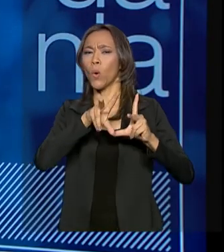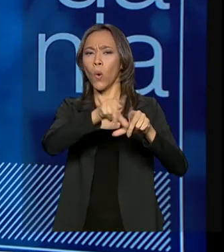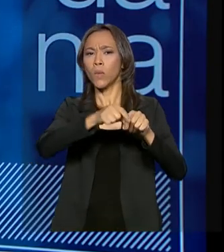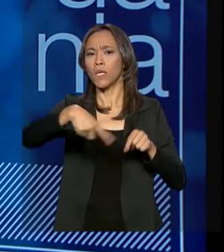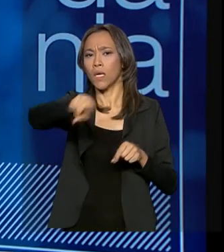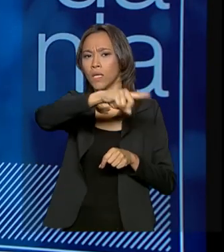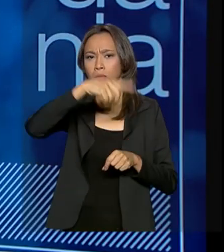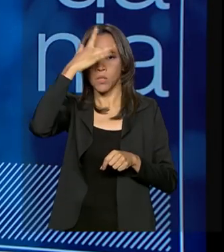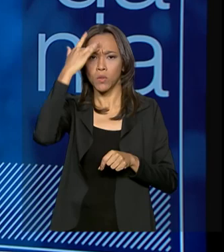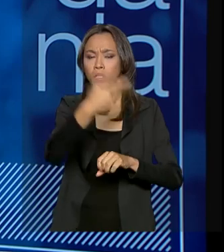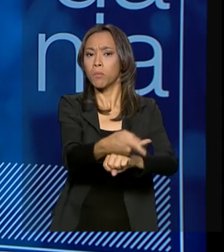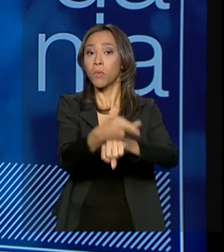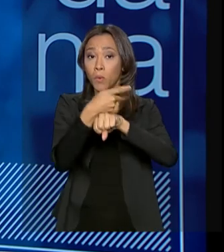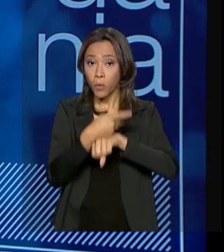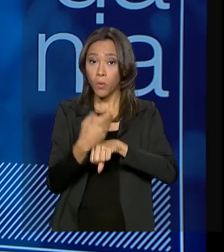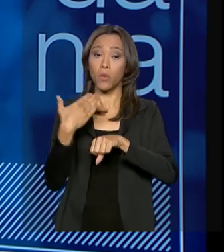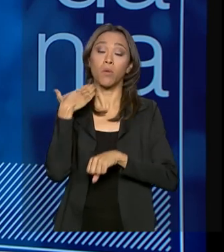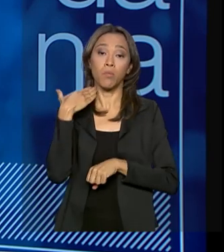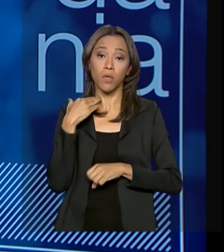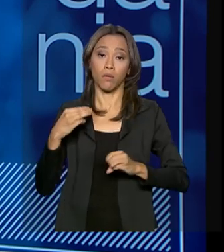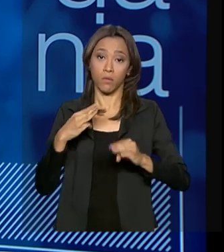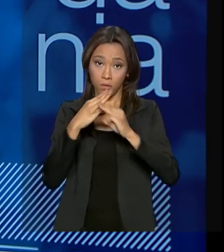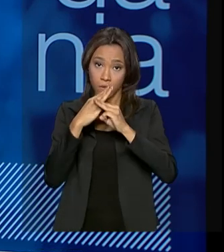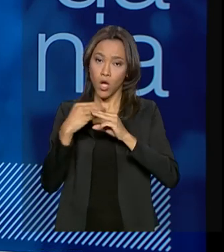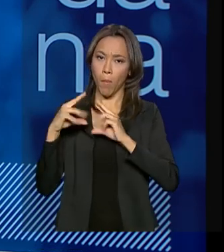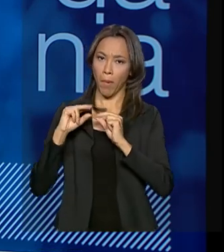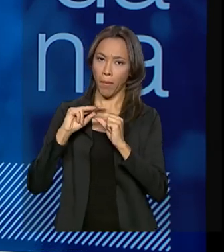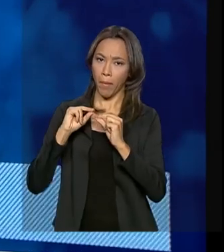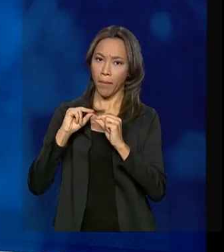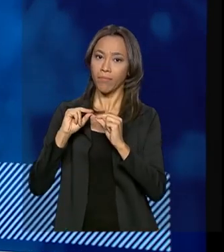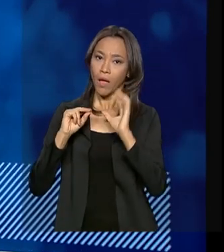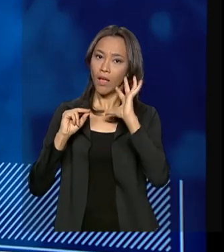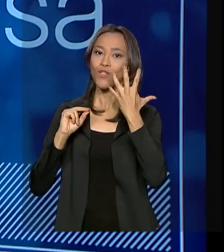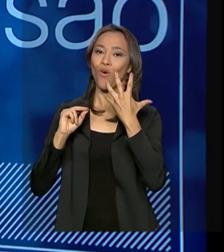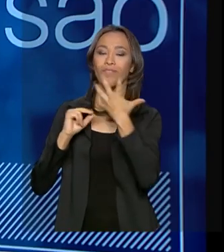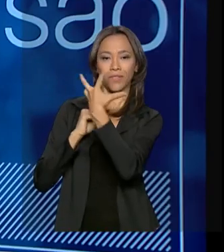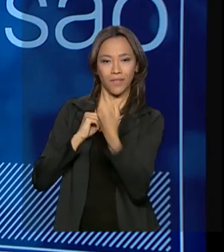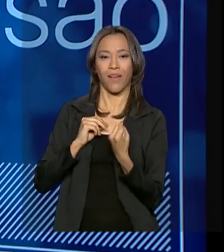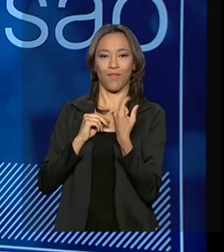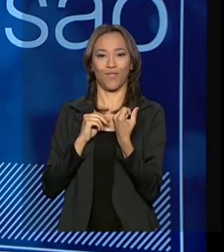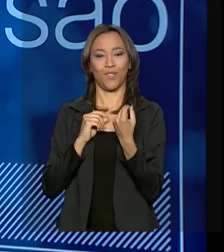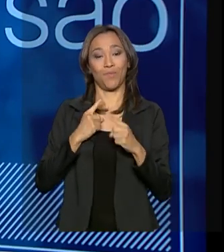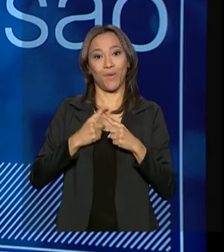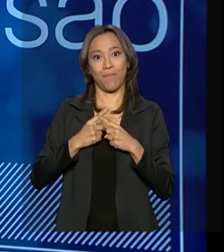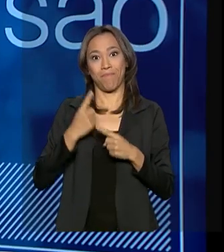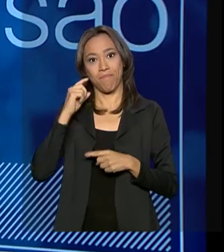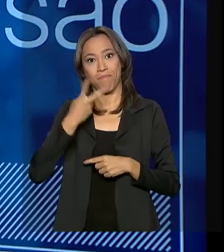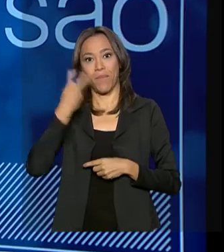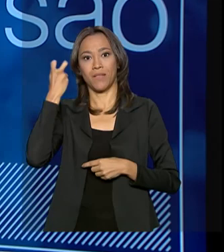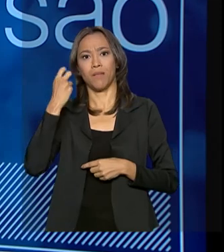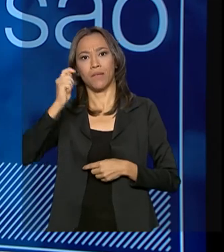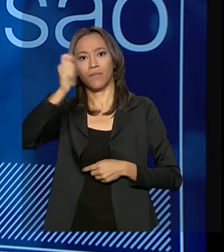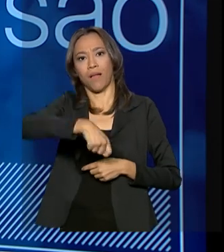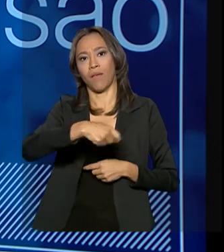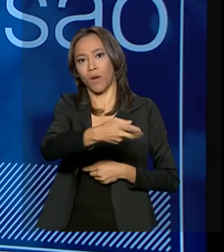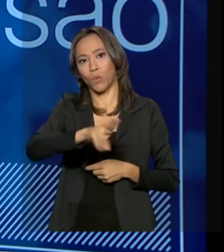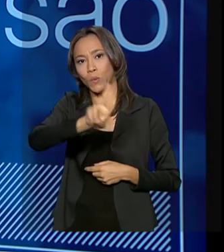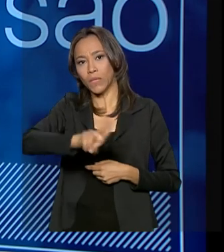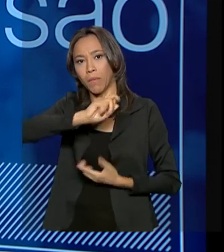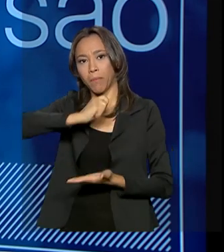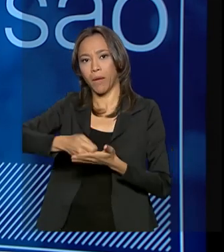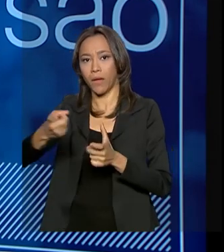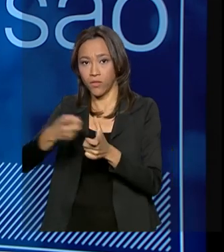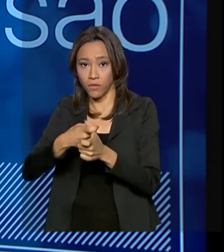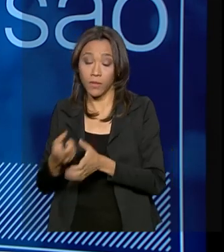conversam na agência, acabam realizando o saque porque percebem que ele vale muito a pena. Já o